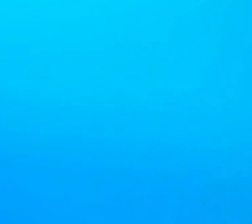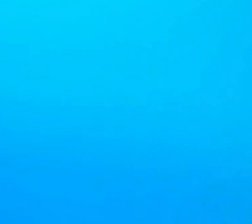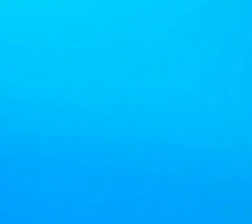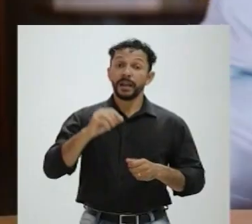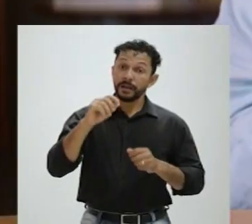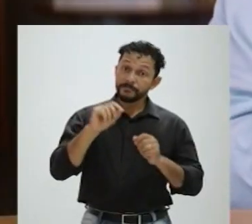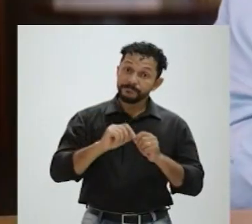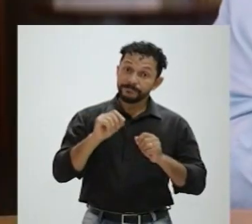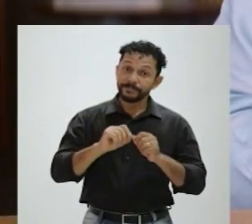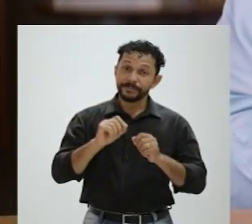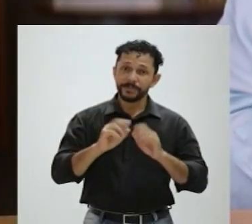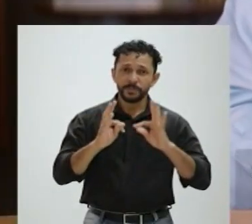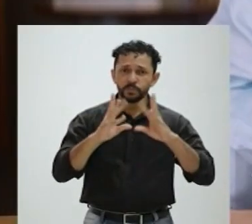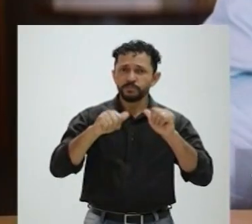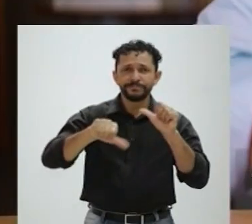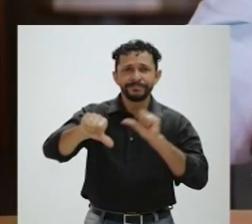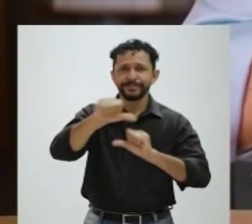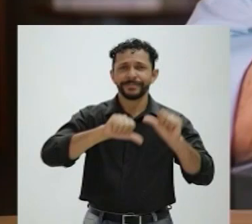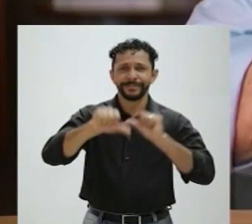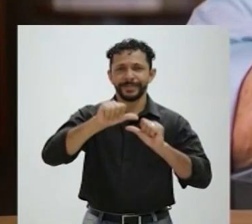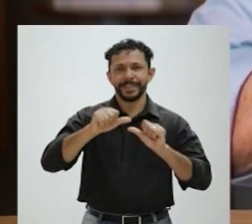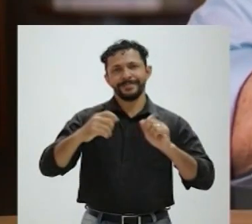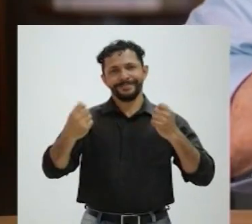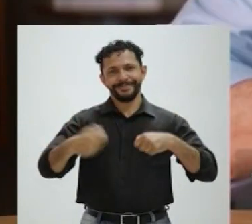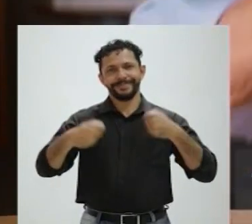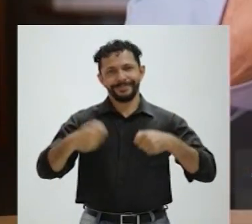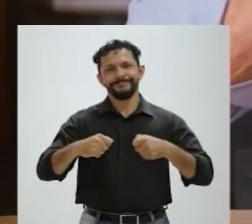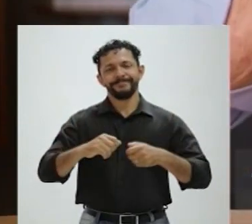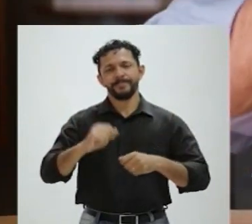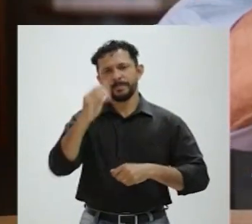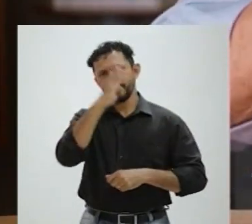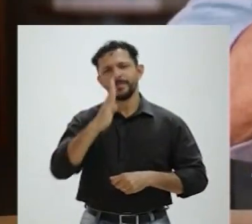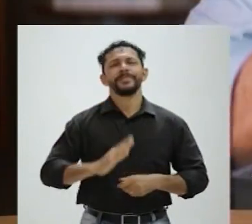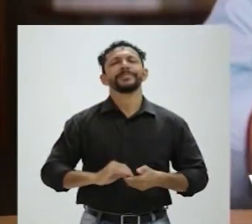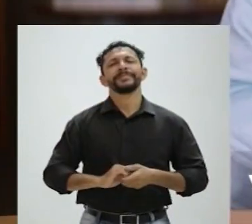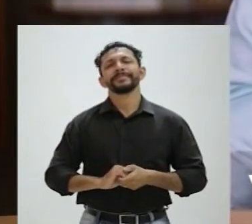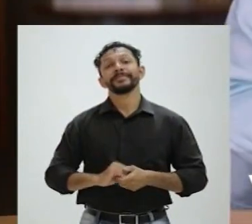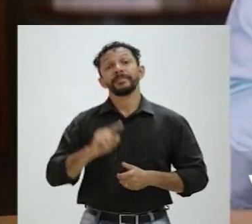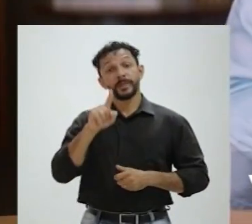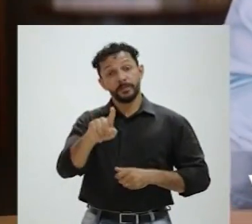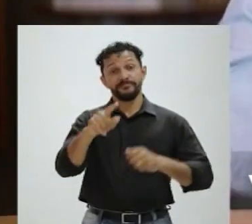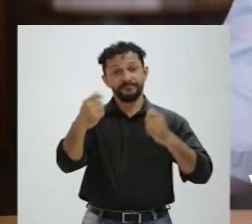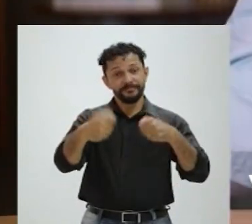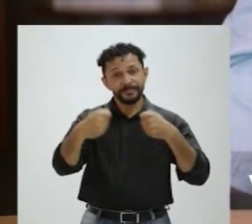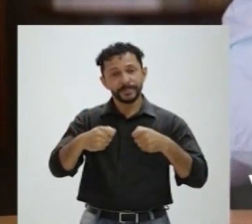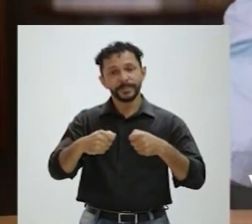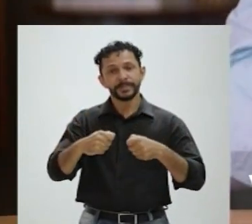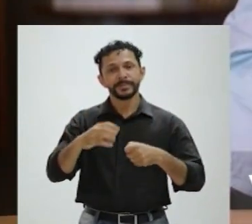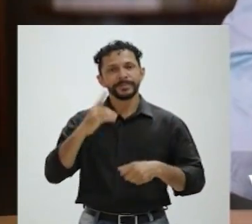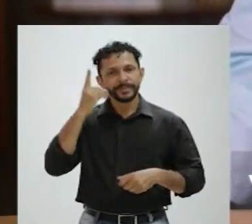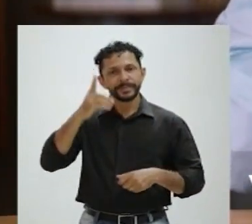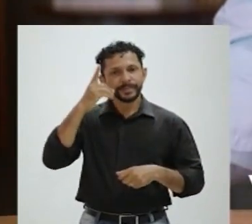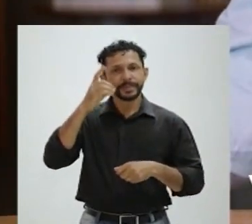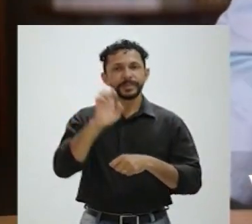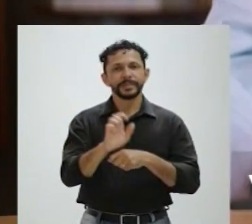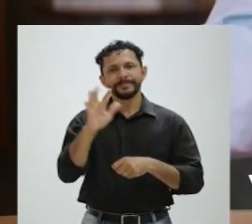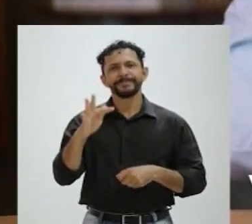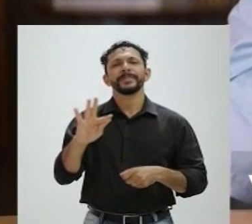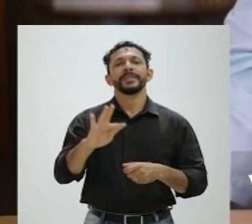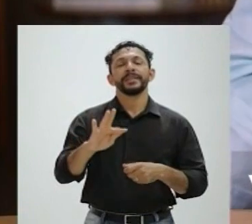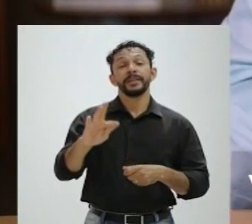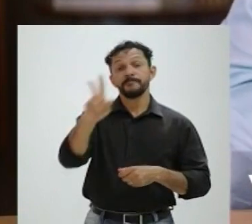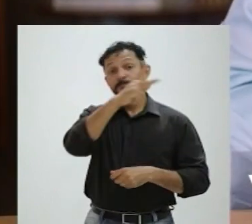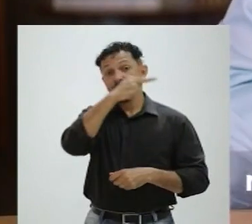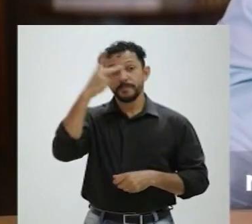Para fazer todas as mudanças que nós precisamos fazer no Brasil, você precisa votar para deputados e